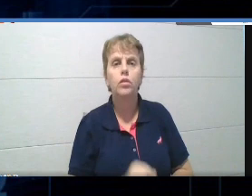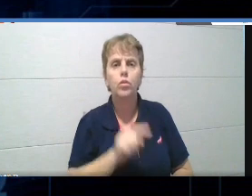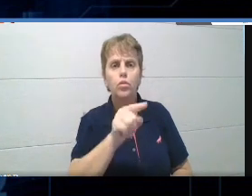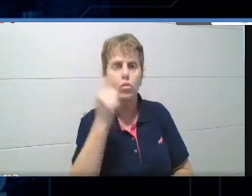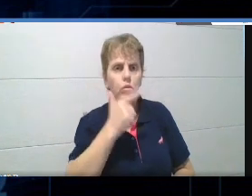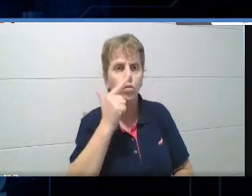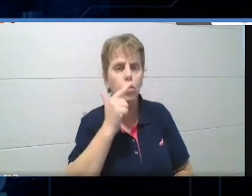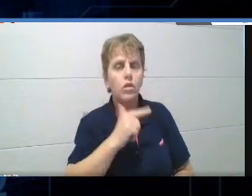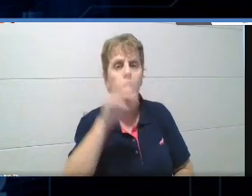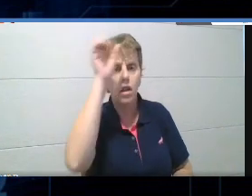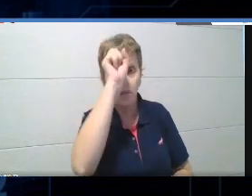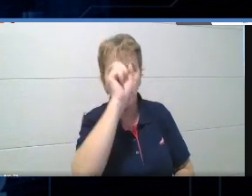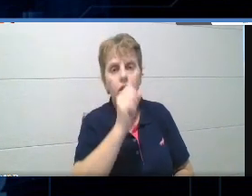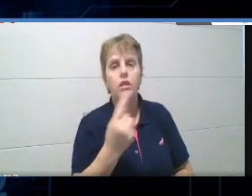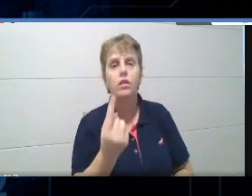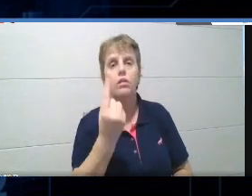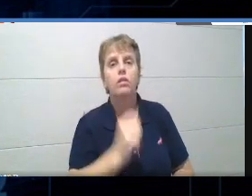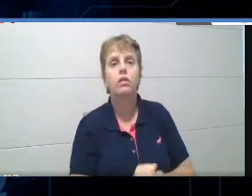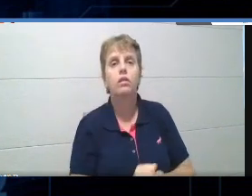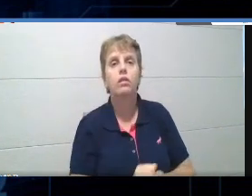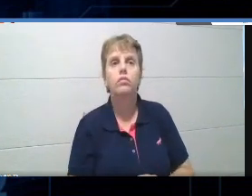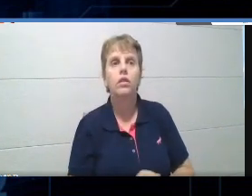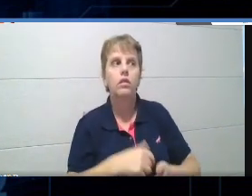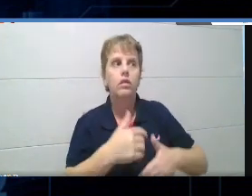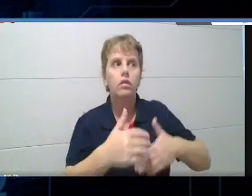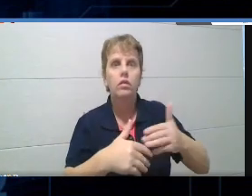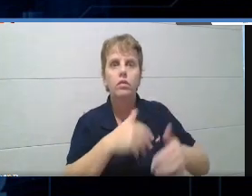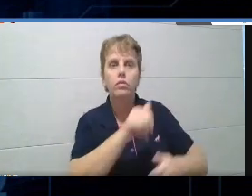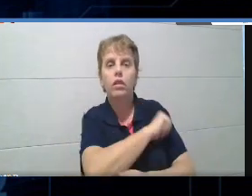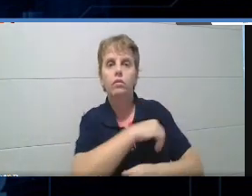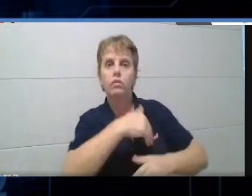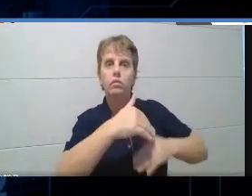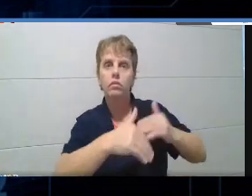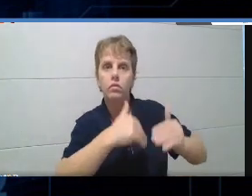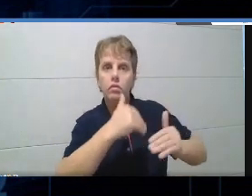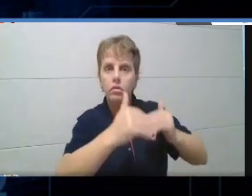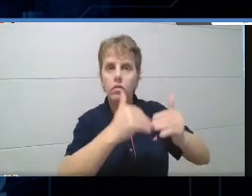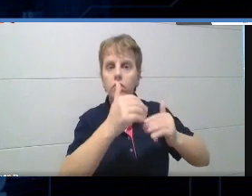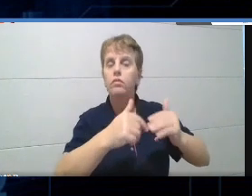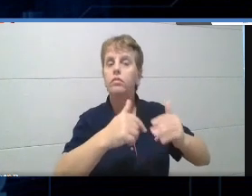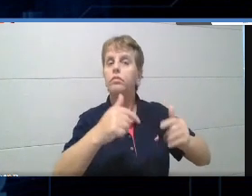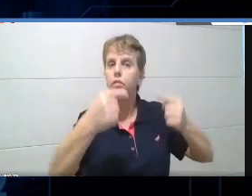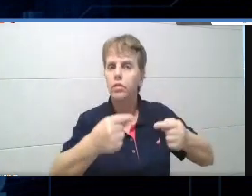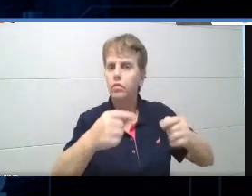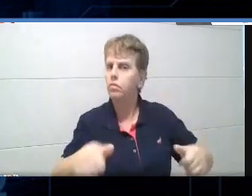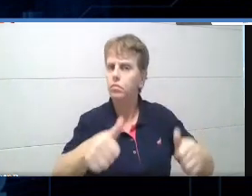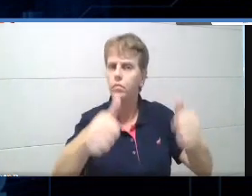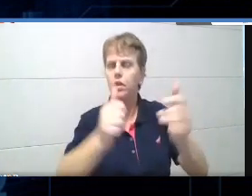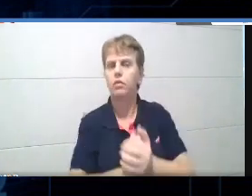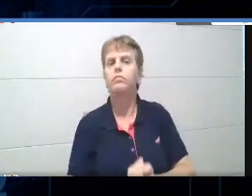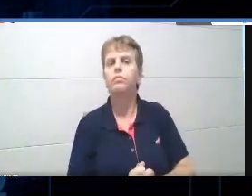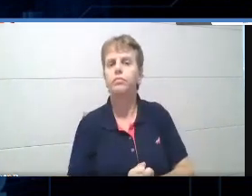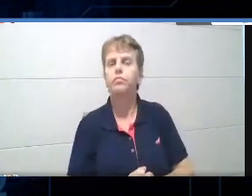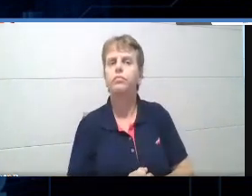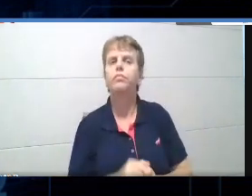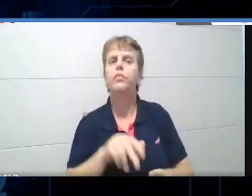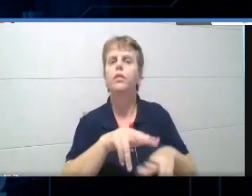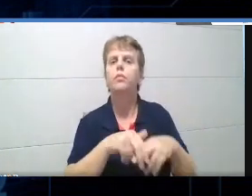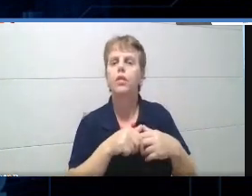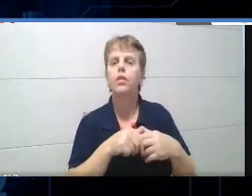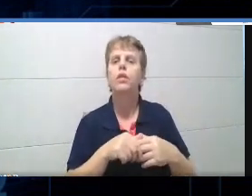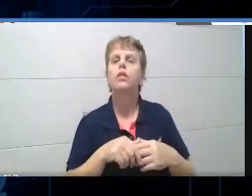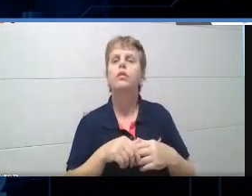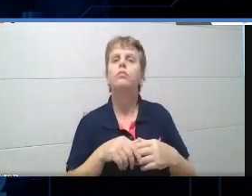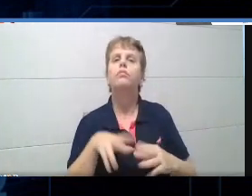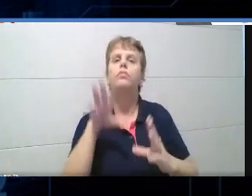sozinho, e aí isso vai tornando para ele desafiador, né, bom, então assim, resumindo, gente, por que que avaliar é tão